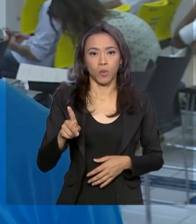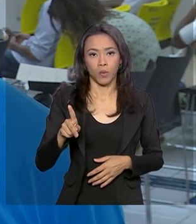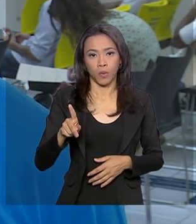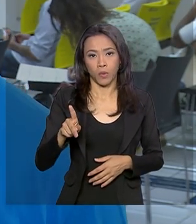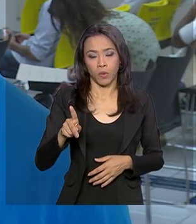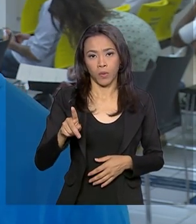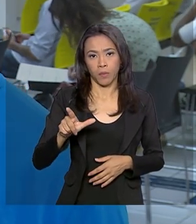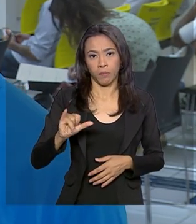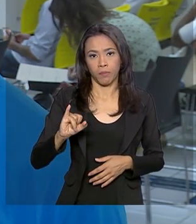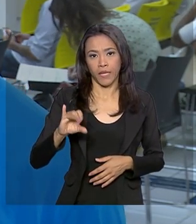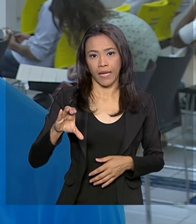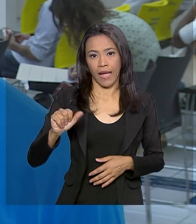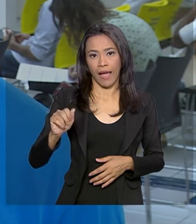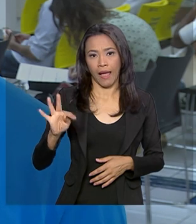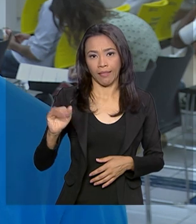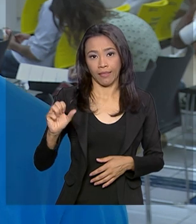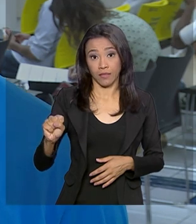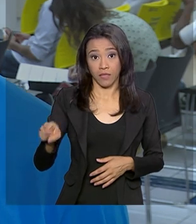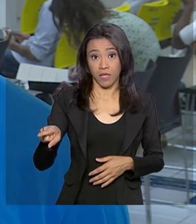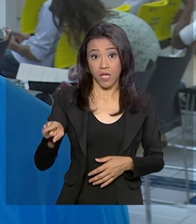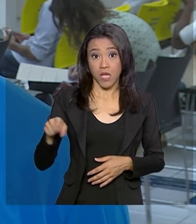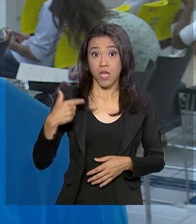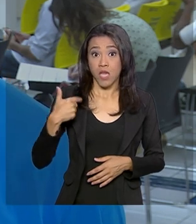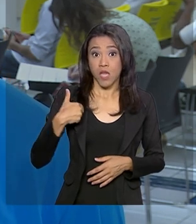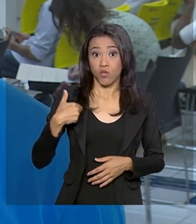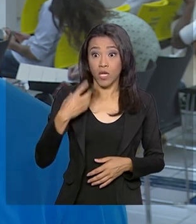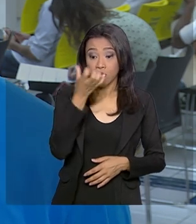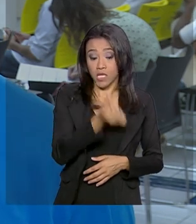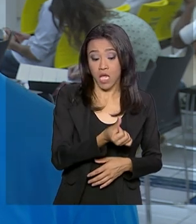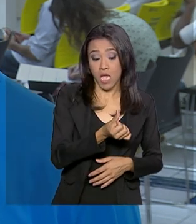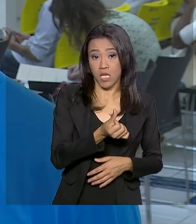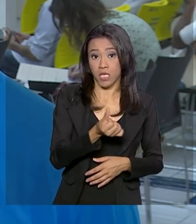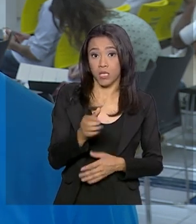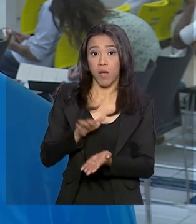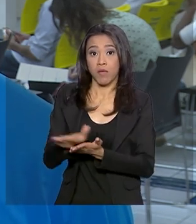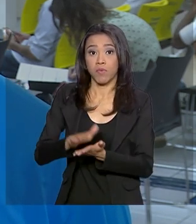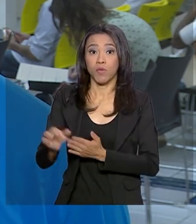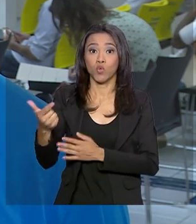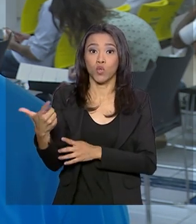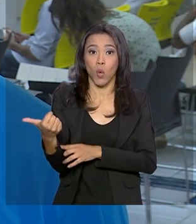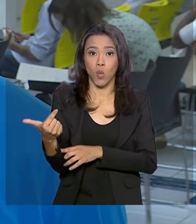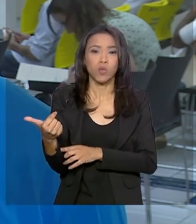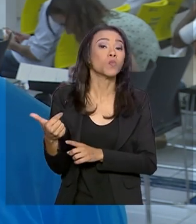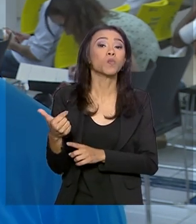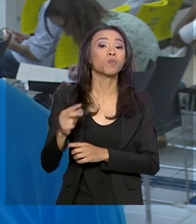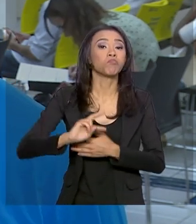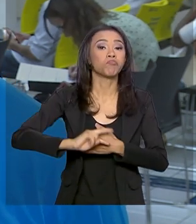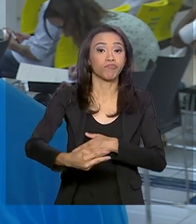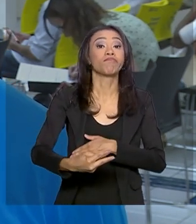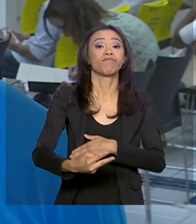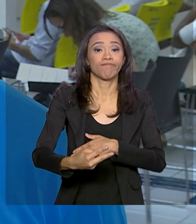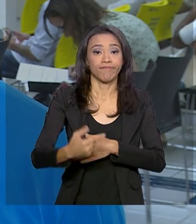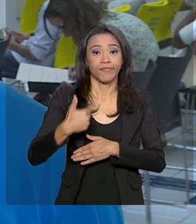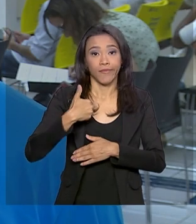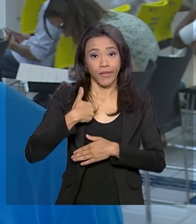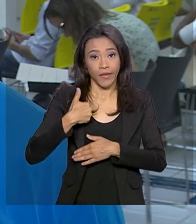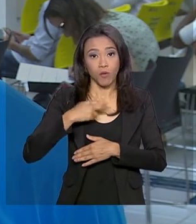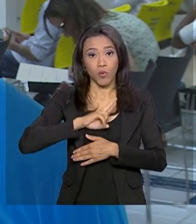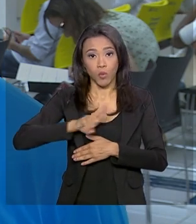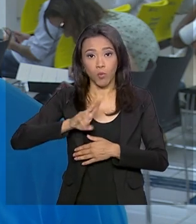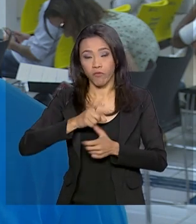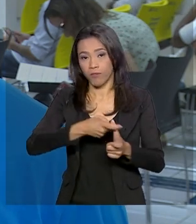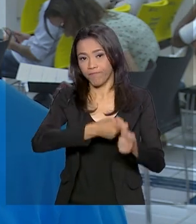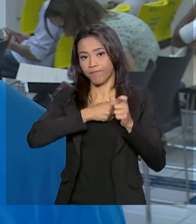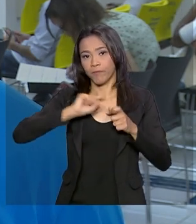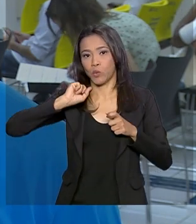tinha seis duplicatas para pagar e foram emitidas doze, com datas diferentes. Resultado, eu tive o nome no Serasa